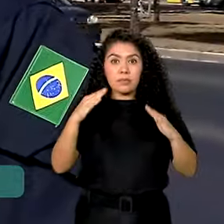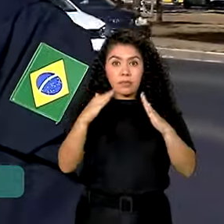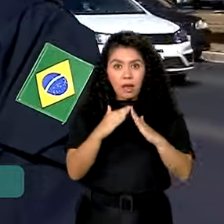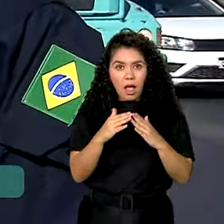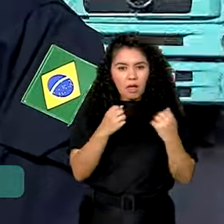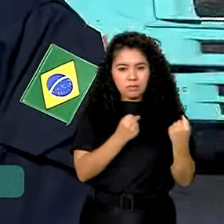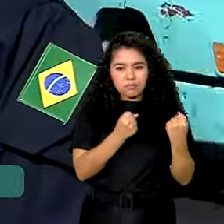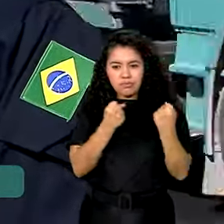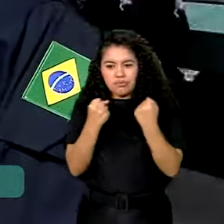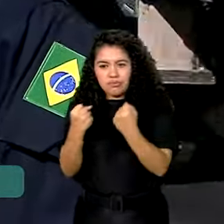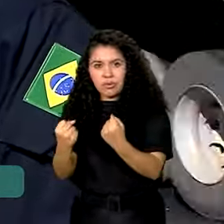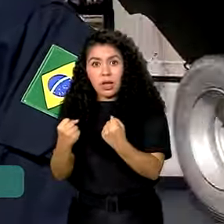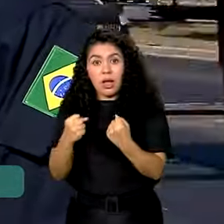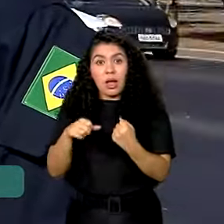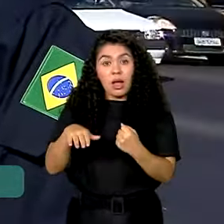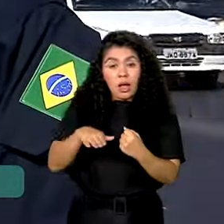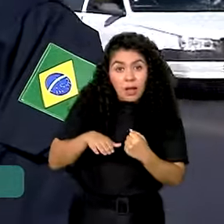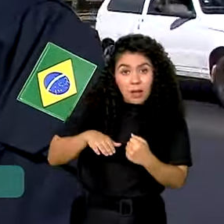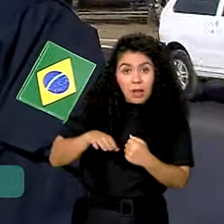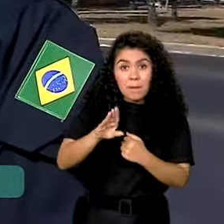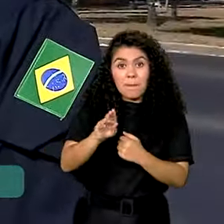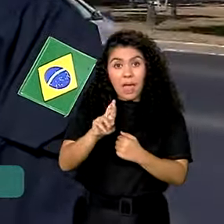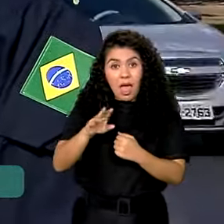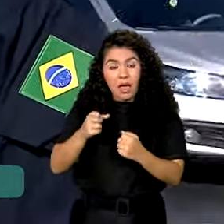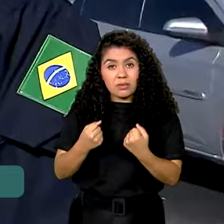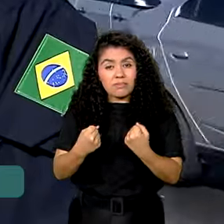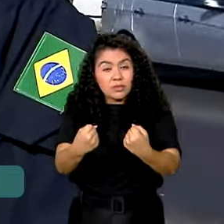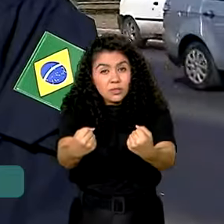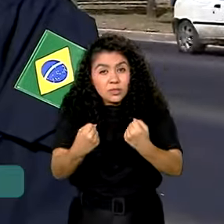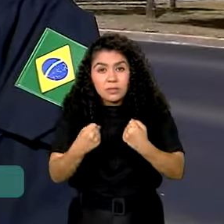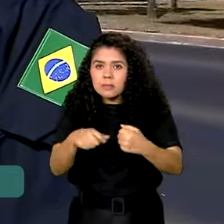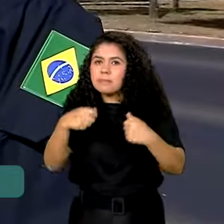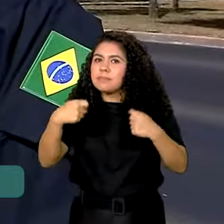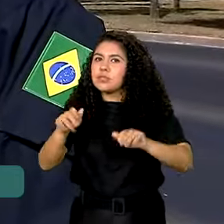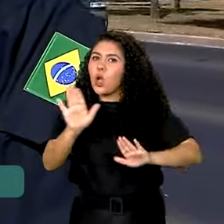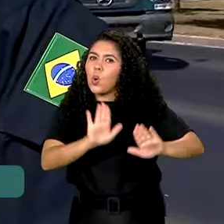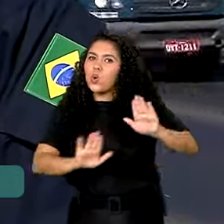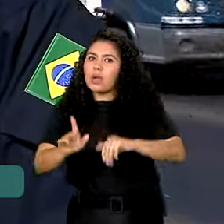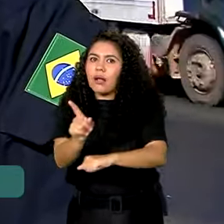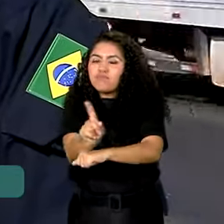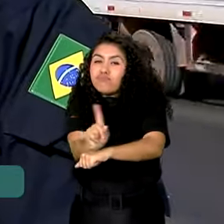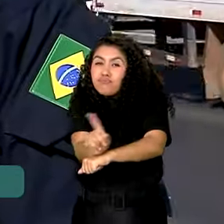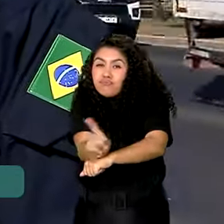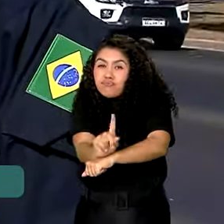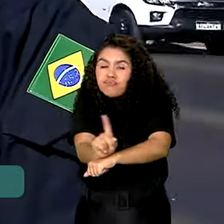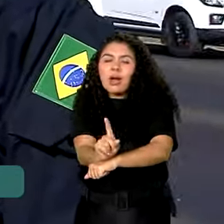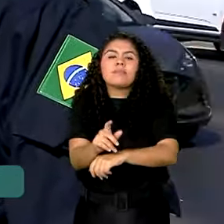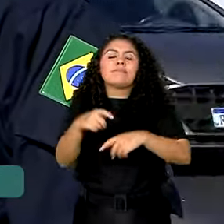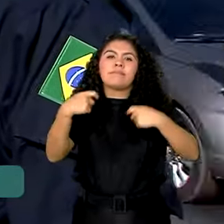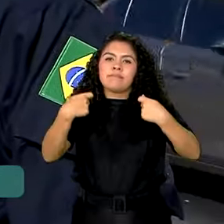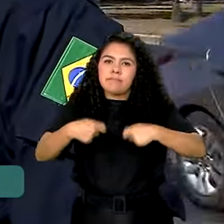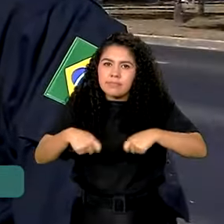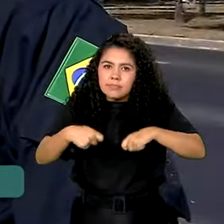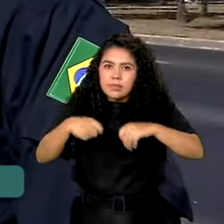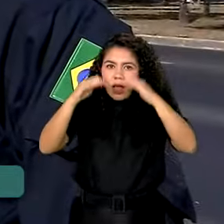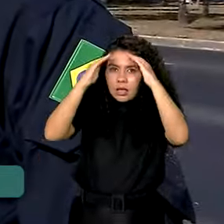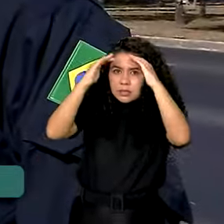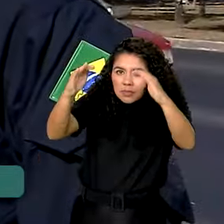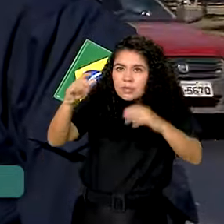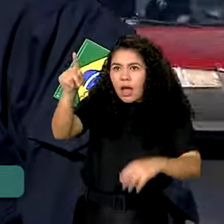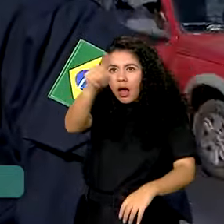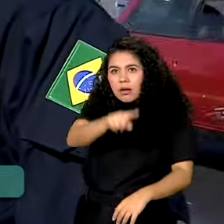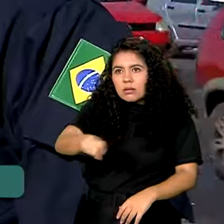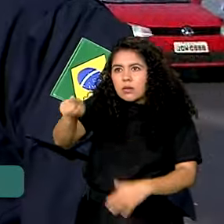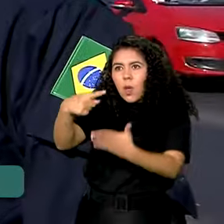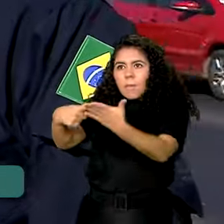mas na estrada, muito cuidado com velocidade incompatível. Então, tem que respeitar a sinalização,